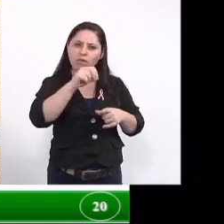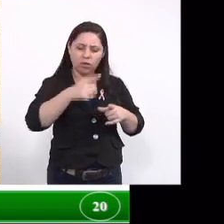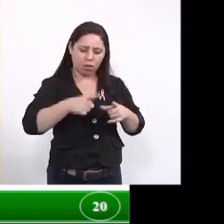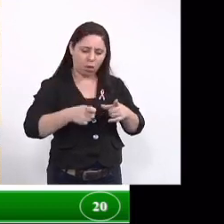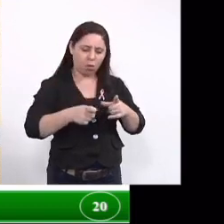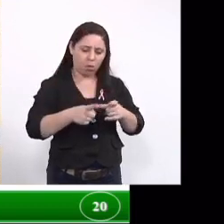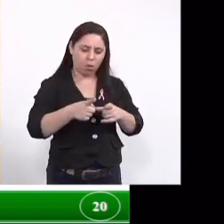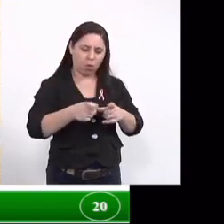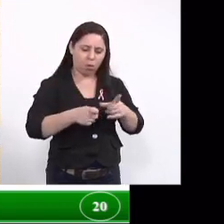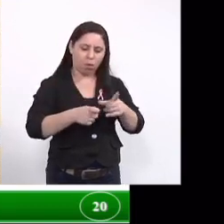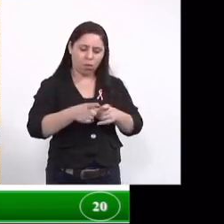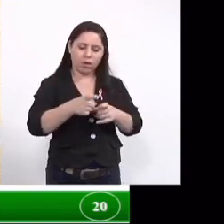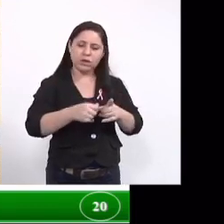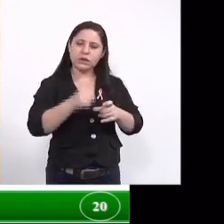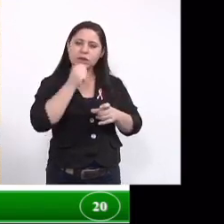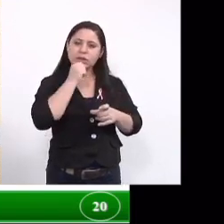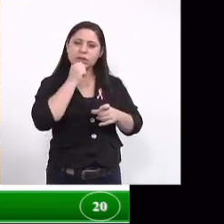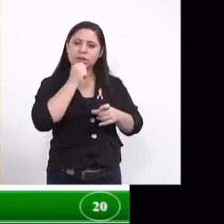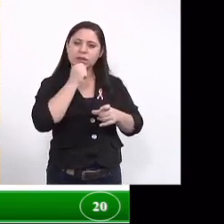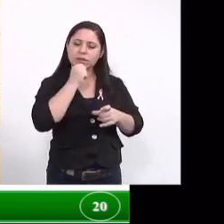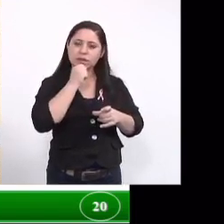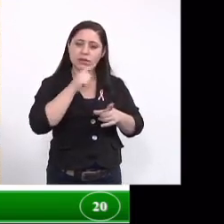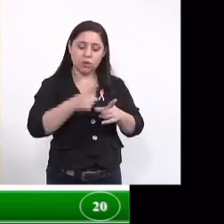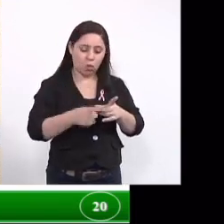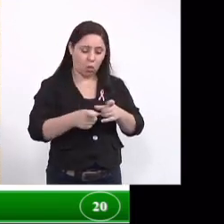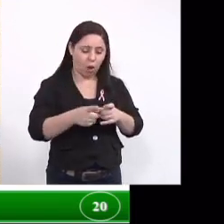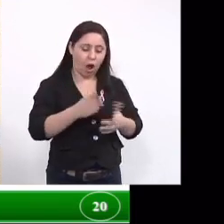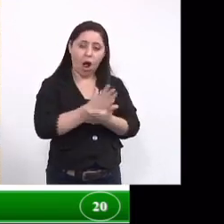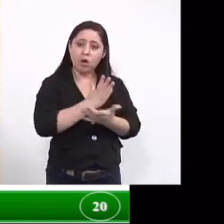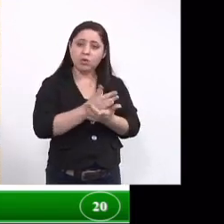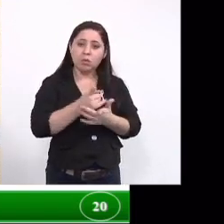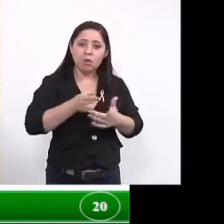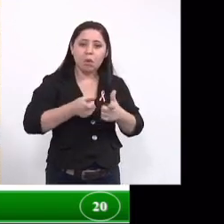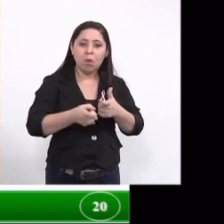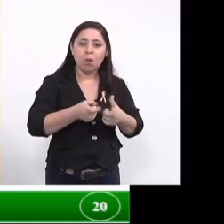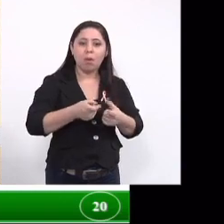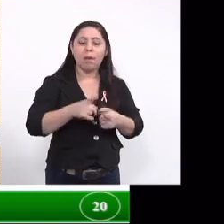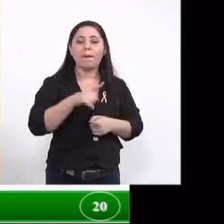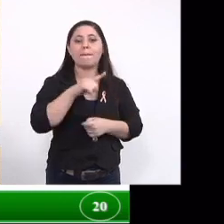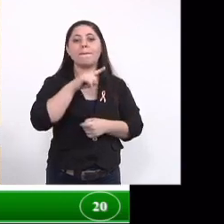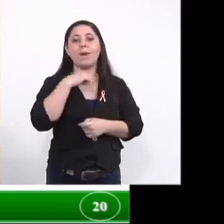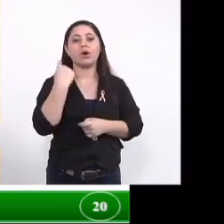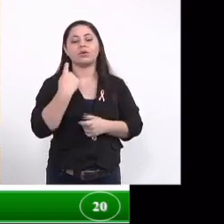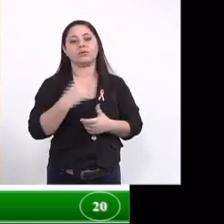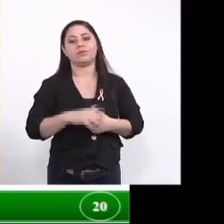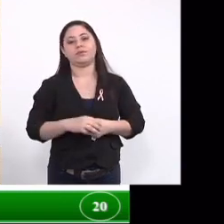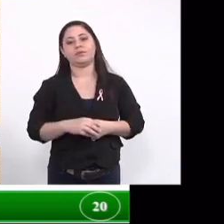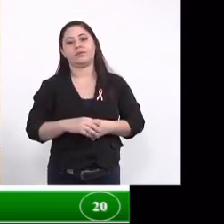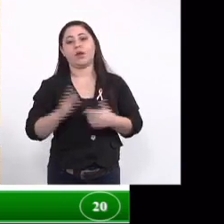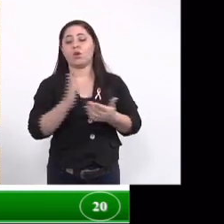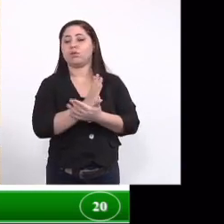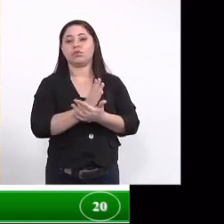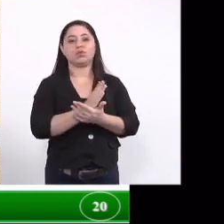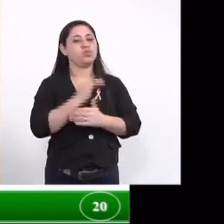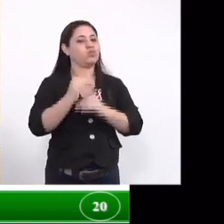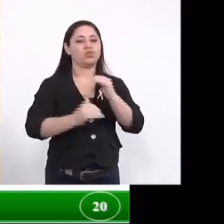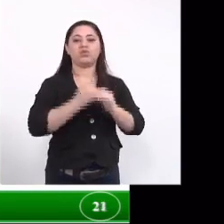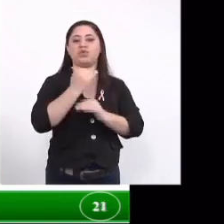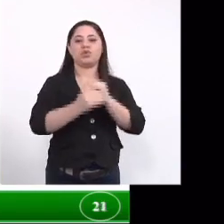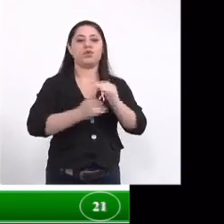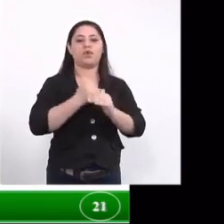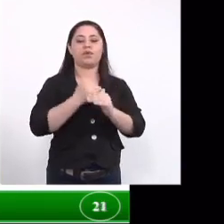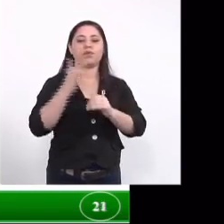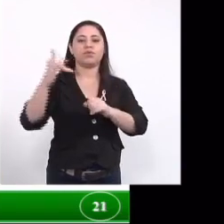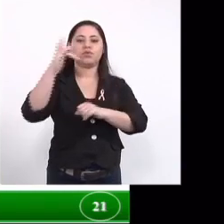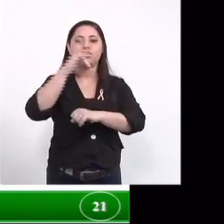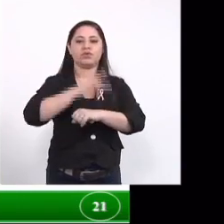e muitas delas já chegaram a morrer e nem chegaram a empulpar para prosseguir as etapas de desenvolvimento do